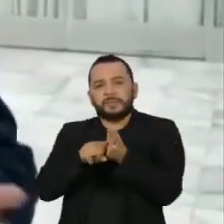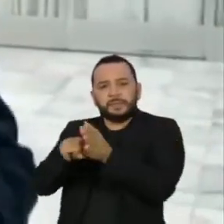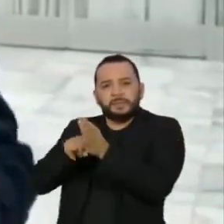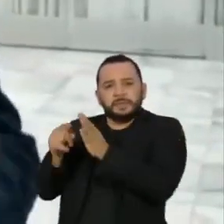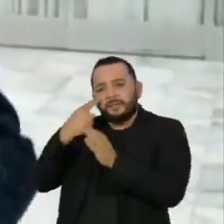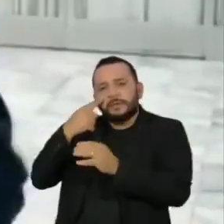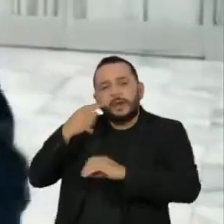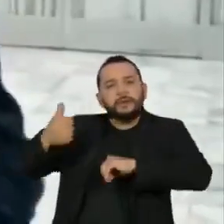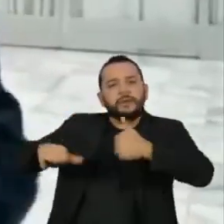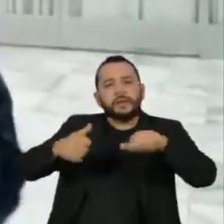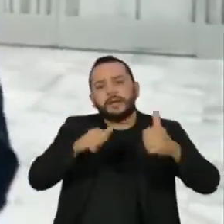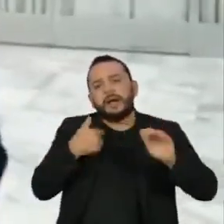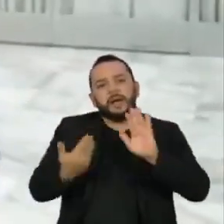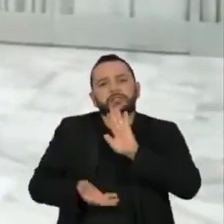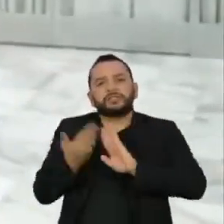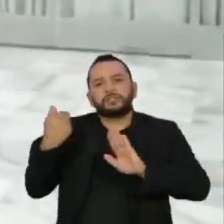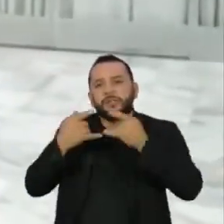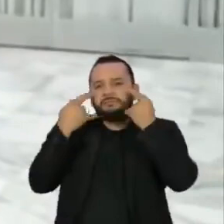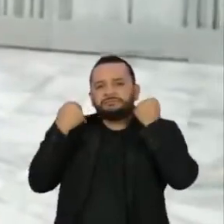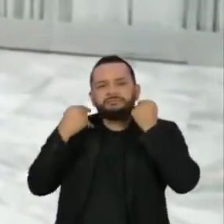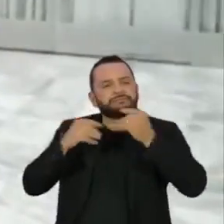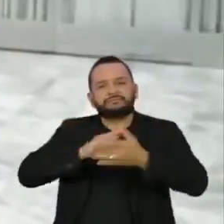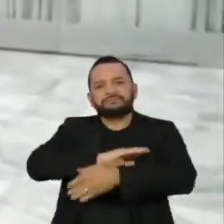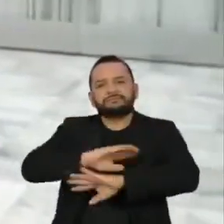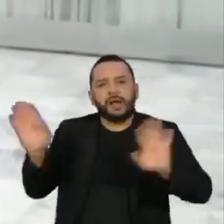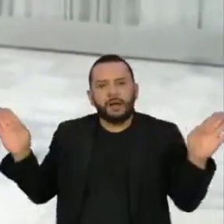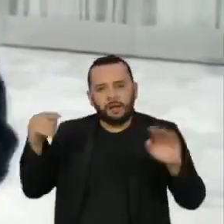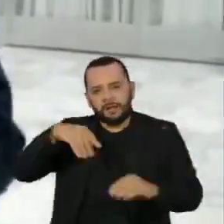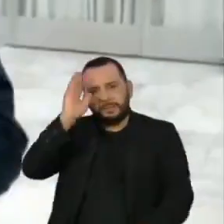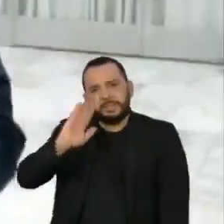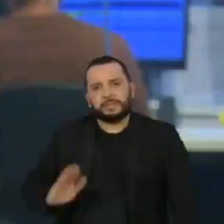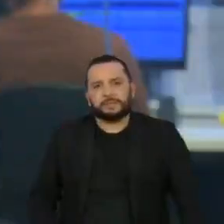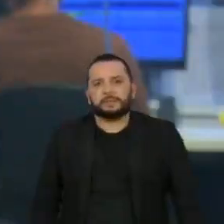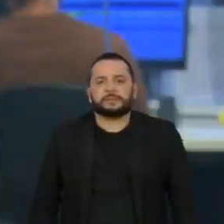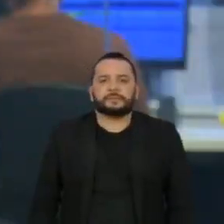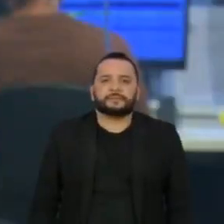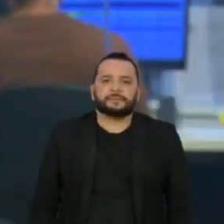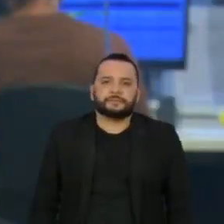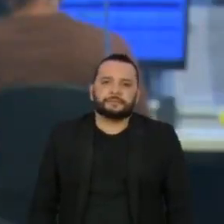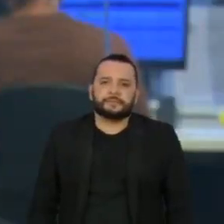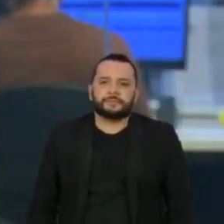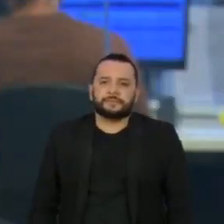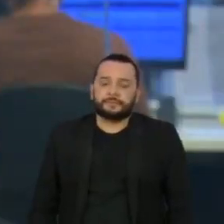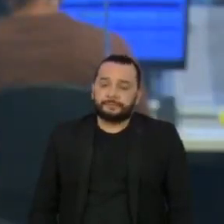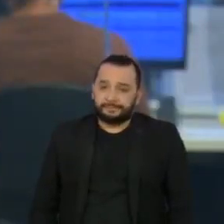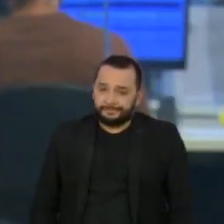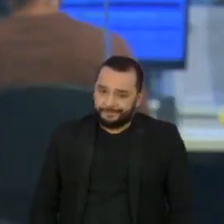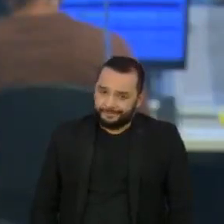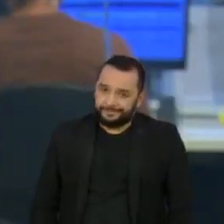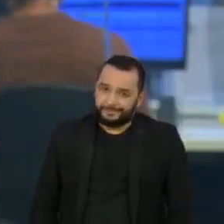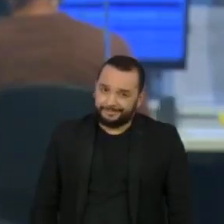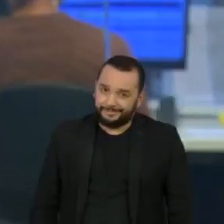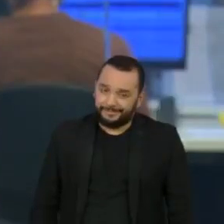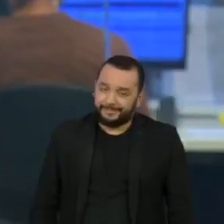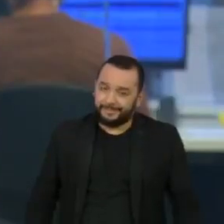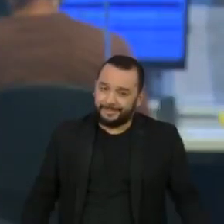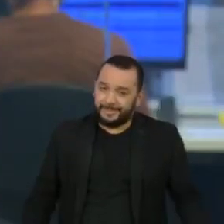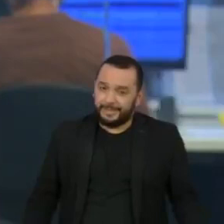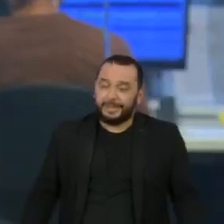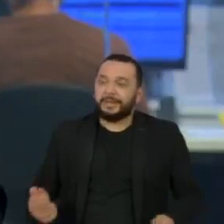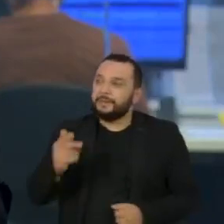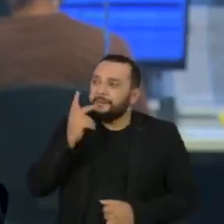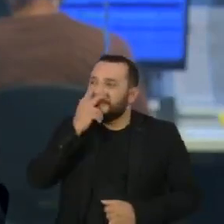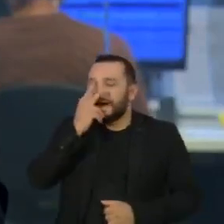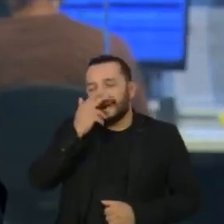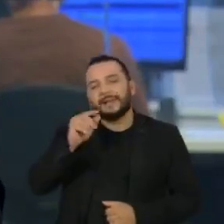avaliar a situação aqui no Brasil. E olha, isso pode ser apenas mais